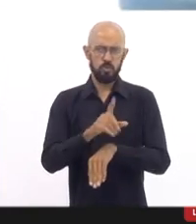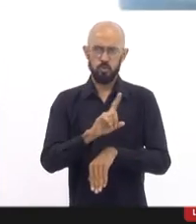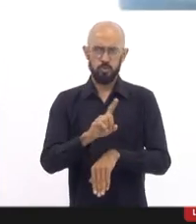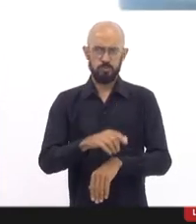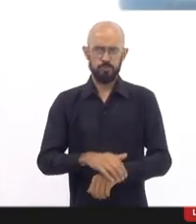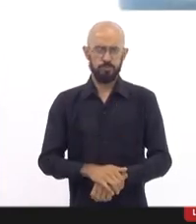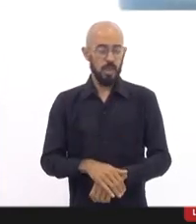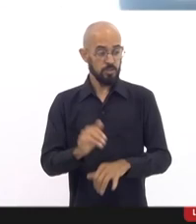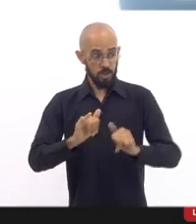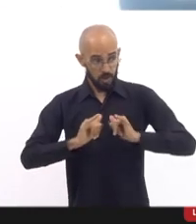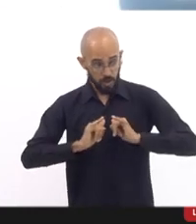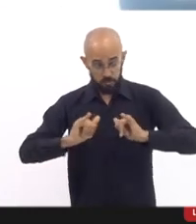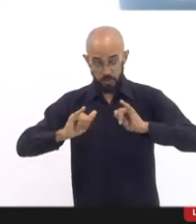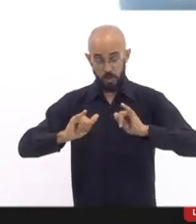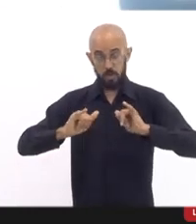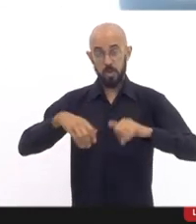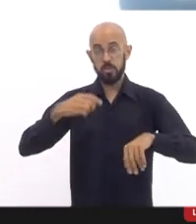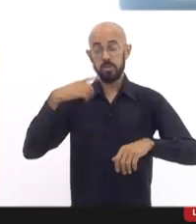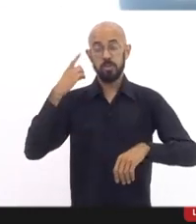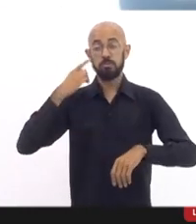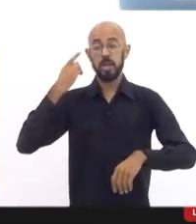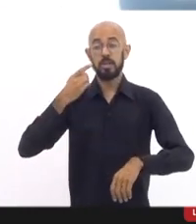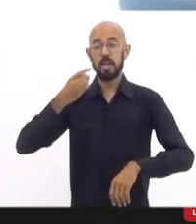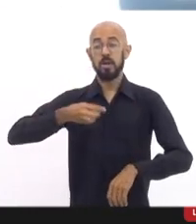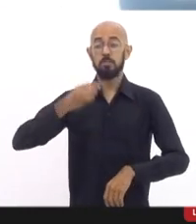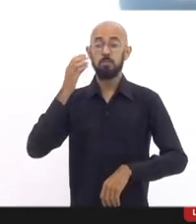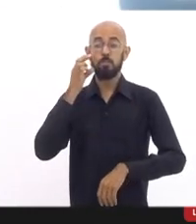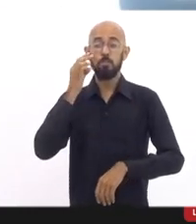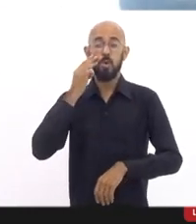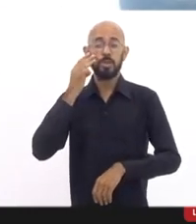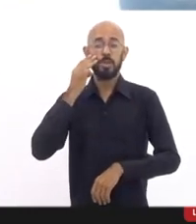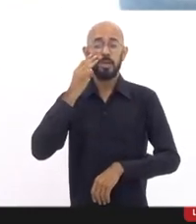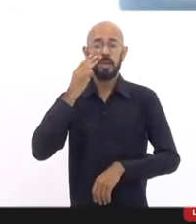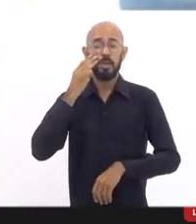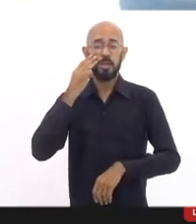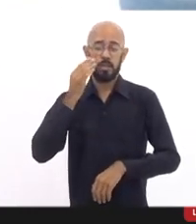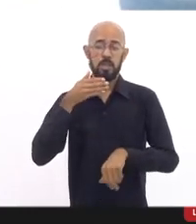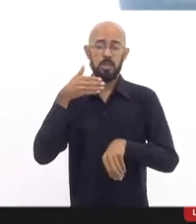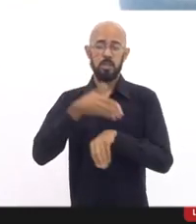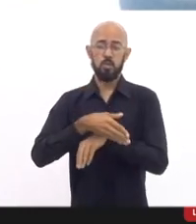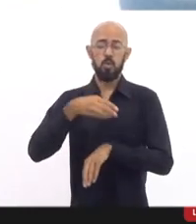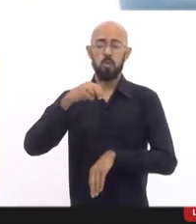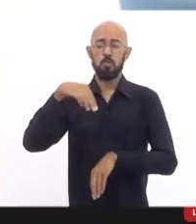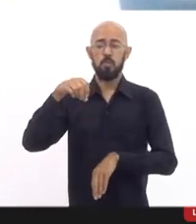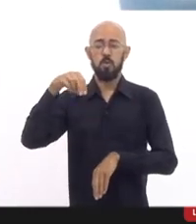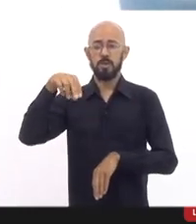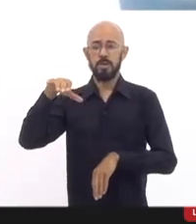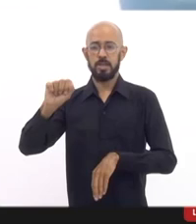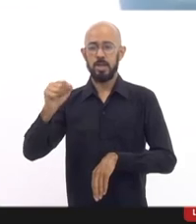Francisco, vice-presidente da comissão, minha querida companheira. Bom dia, Mônica Francisco.